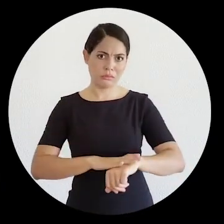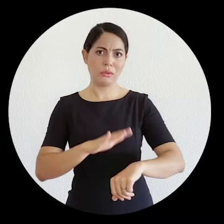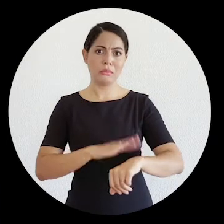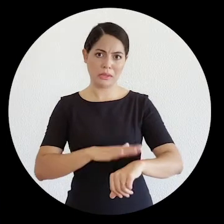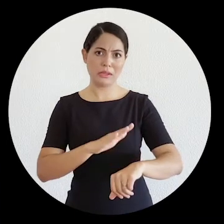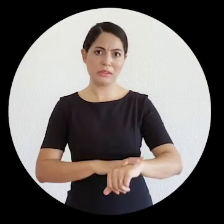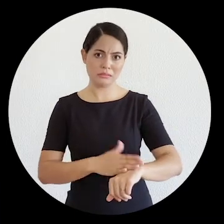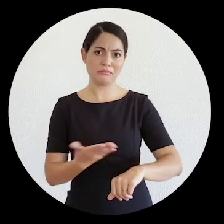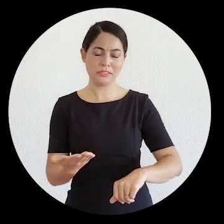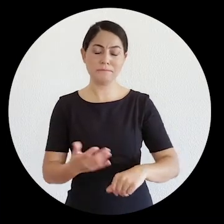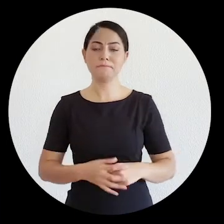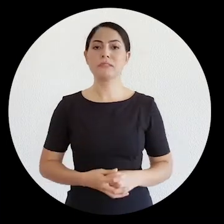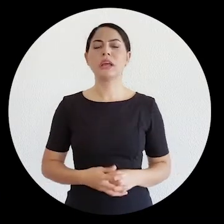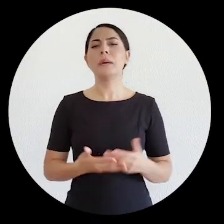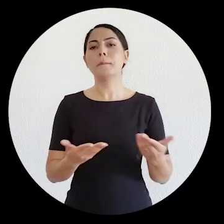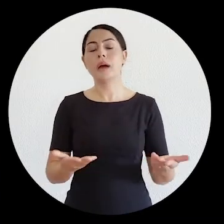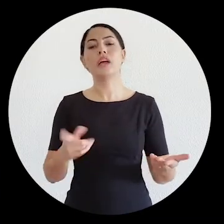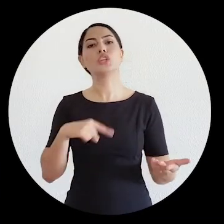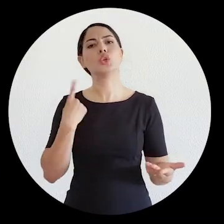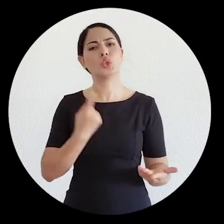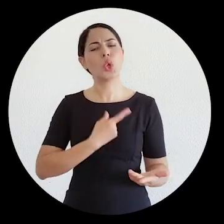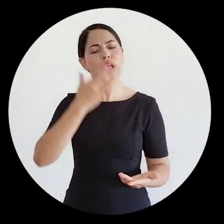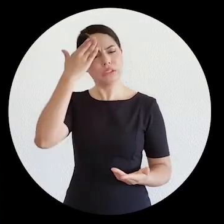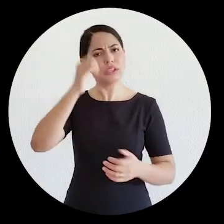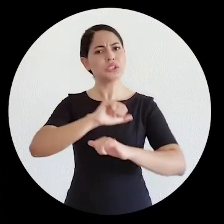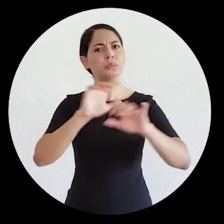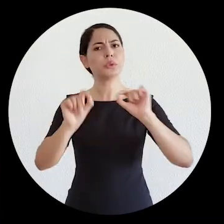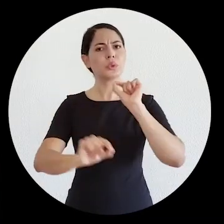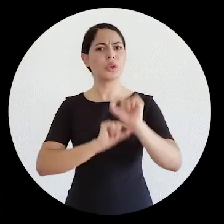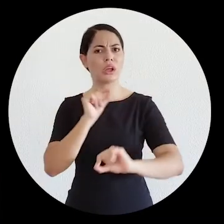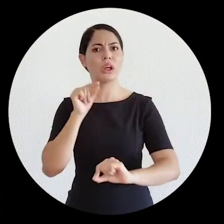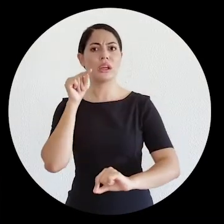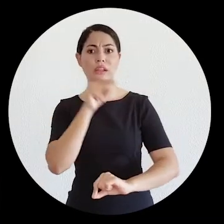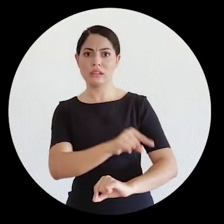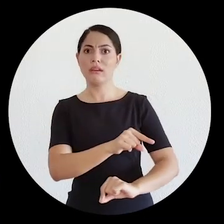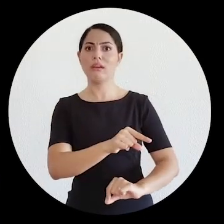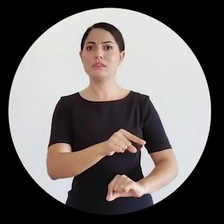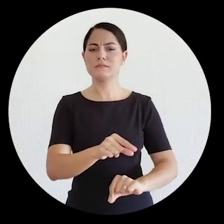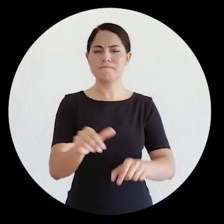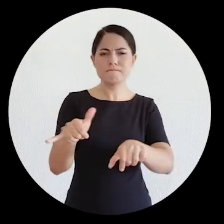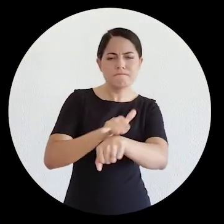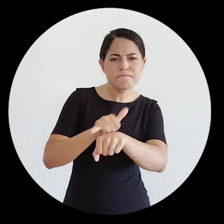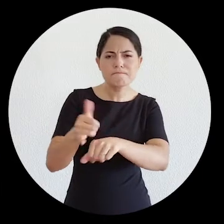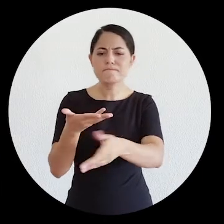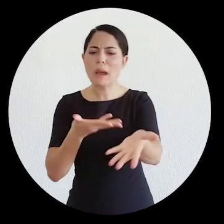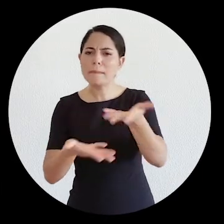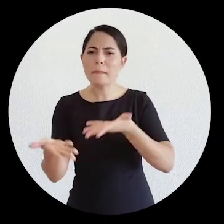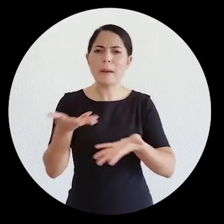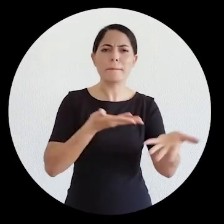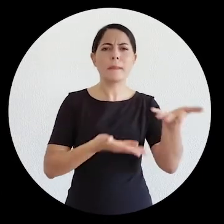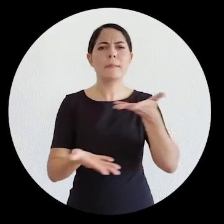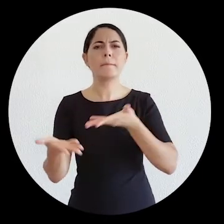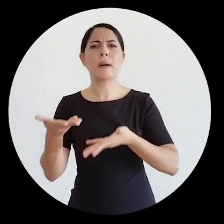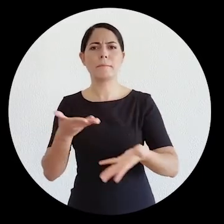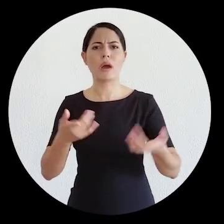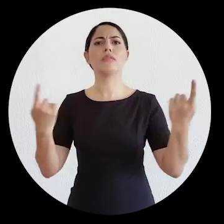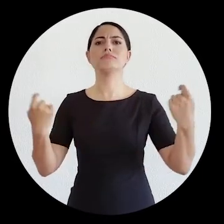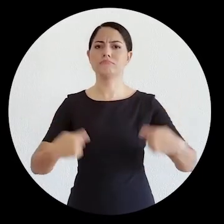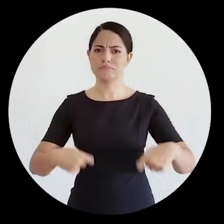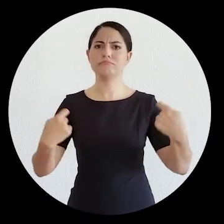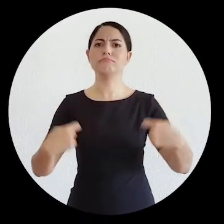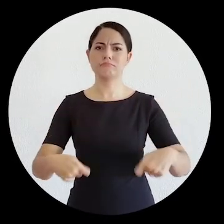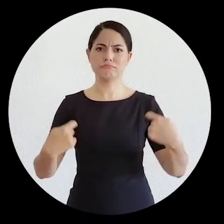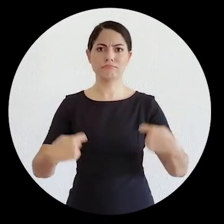situação absolutamente anômala, mas nós entendemos que esse teste de fogo, com diálogo, com